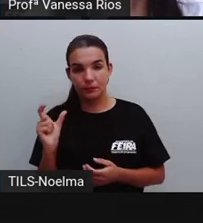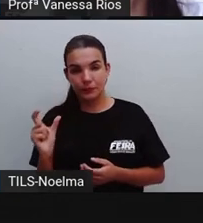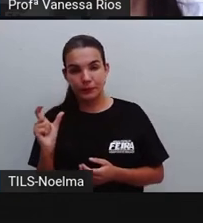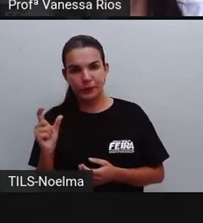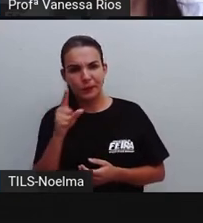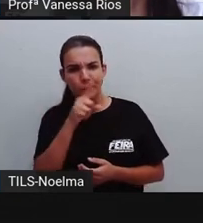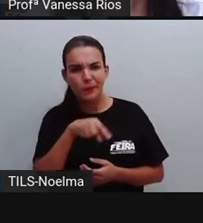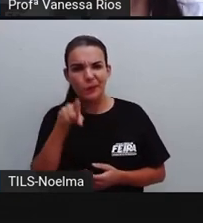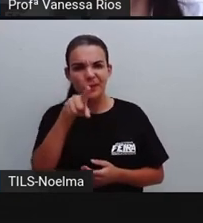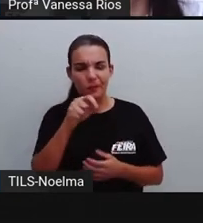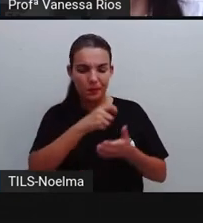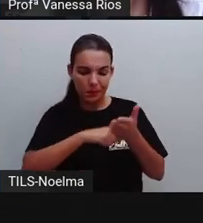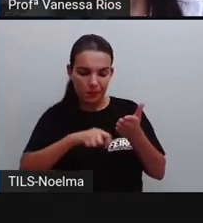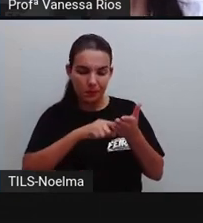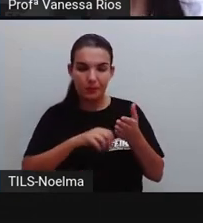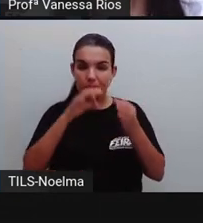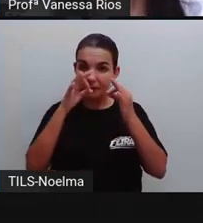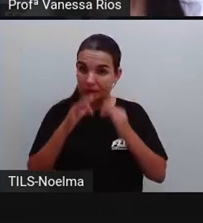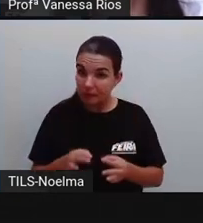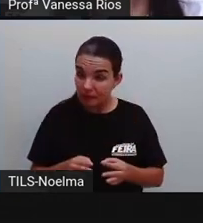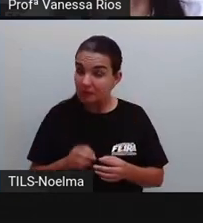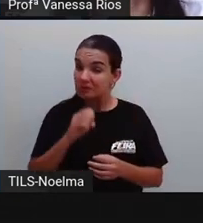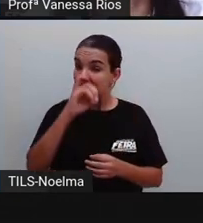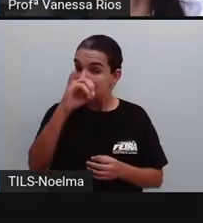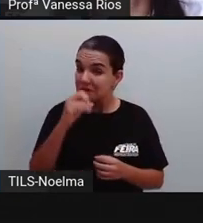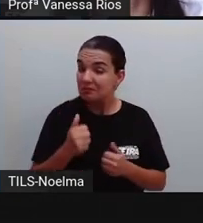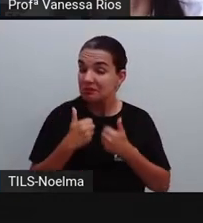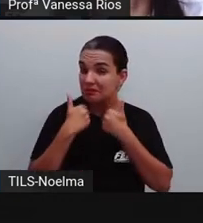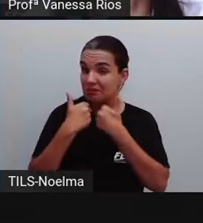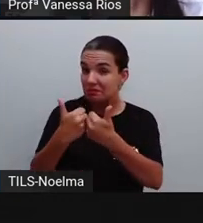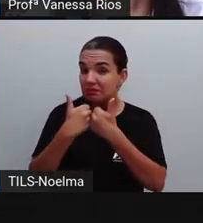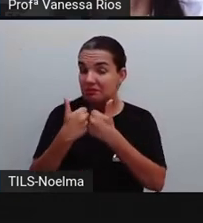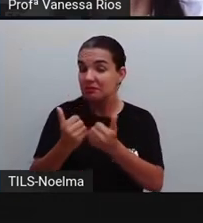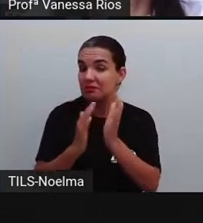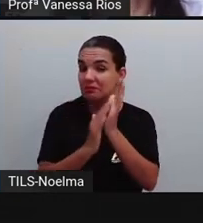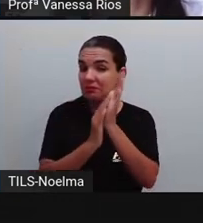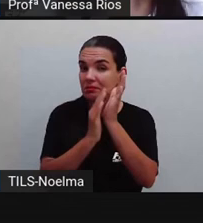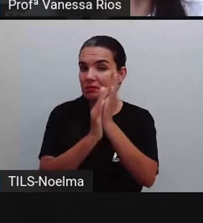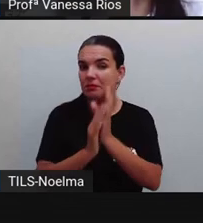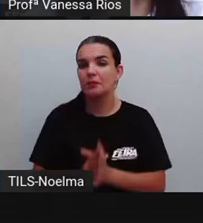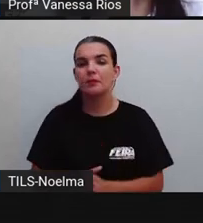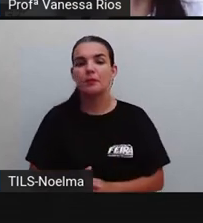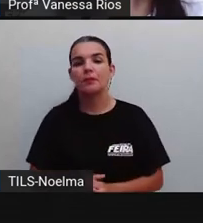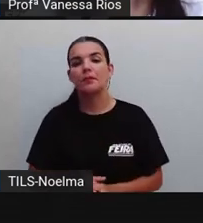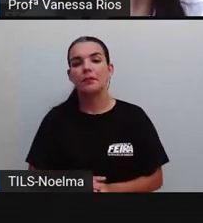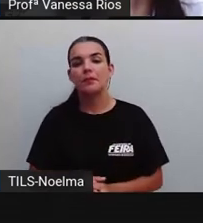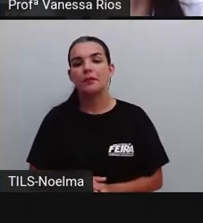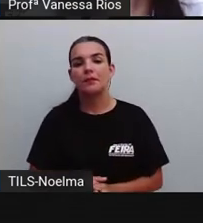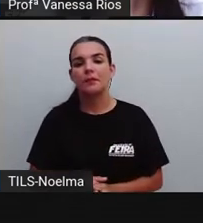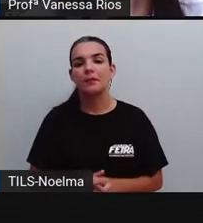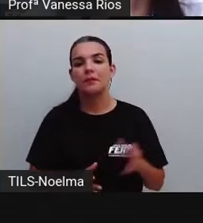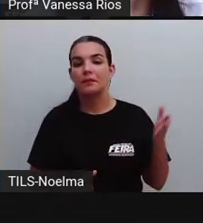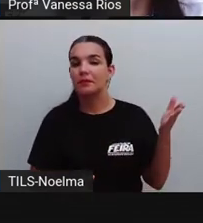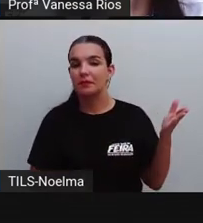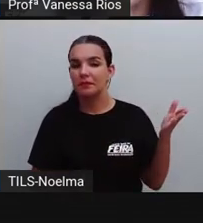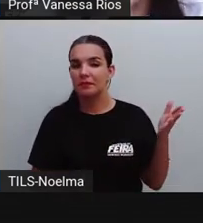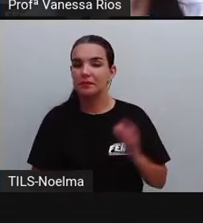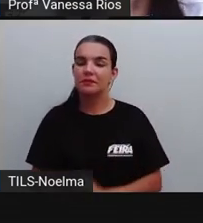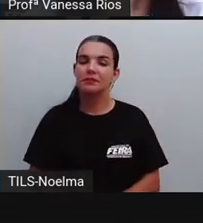Escreveram corretamente? Se escreveram? que ótimo. E depois a palavra exercitar.